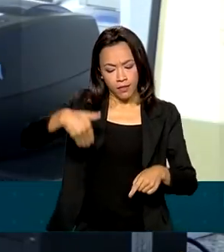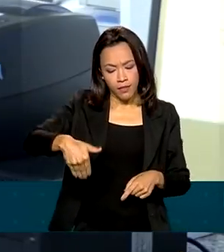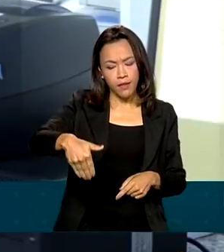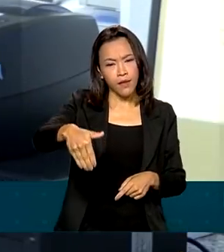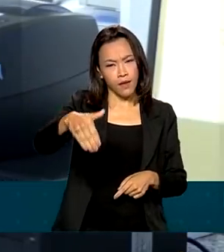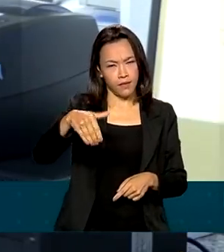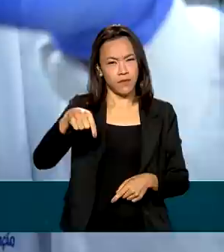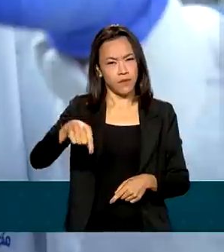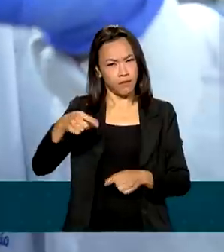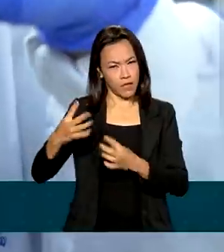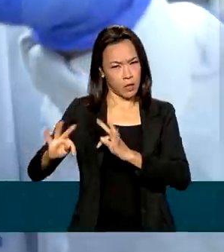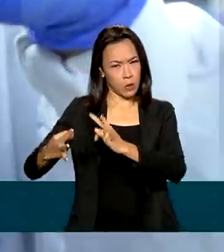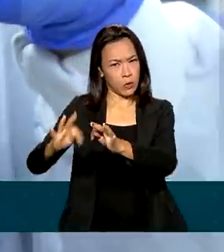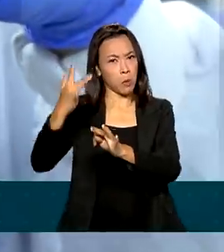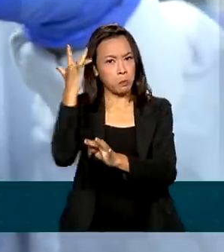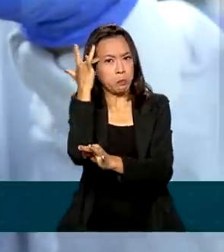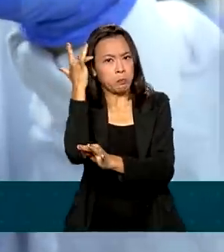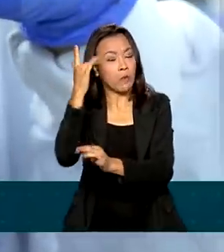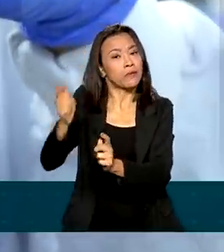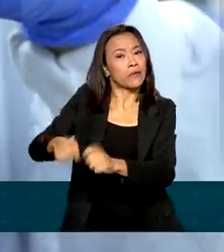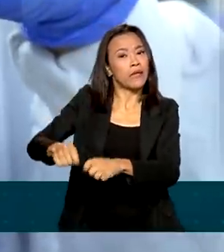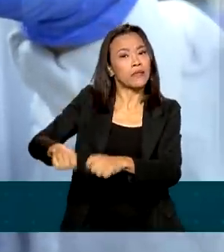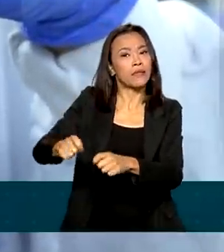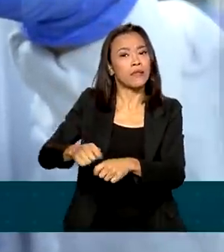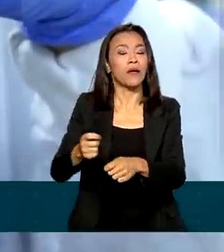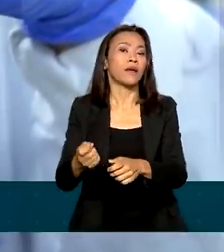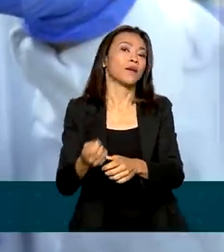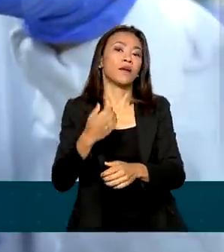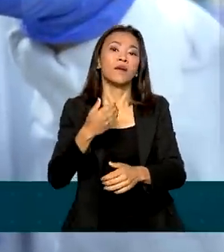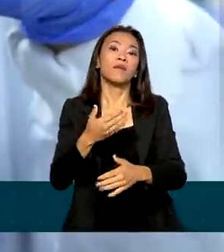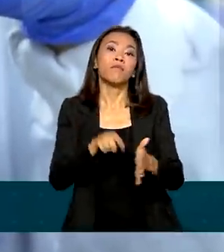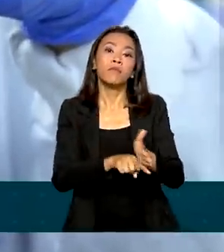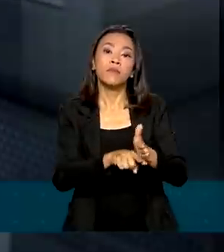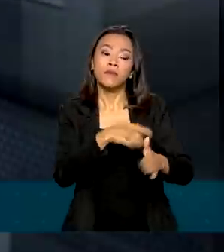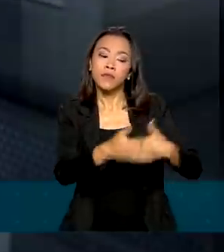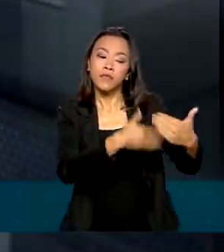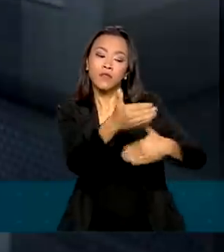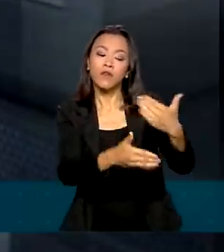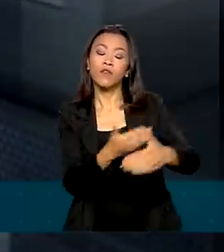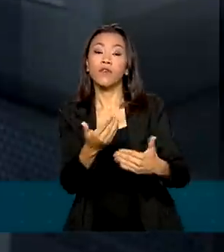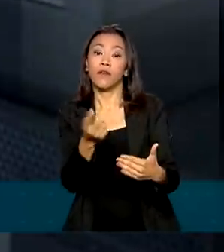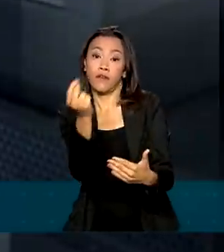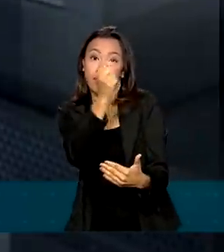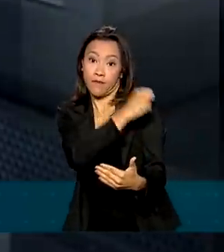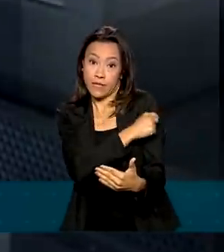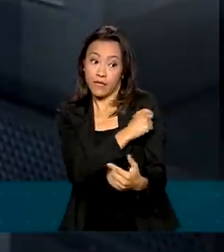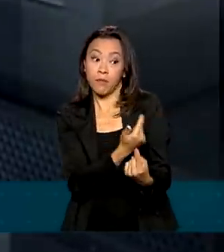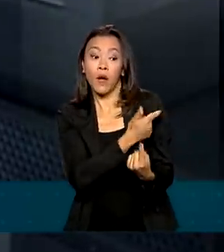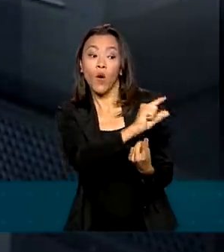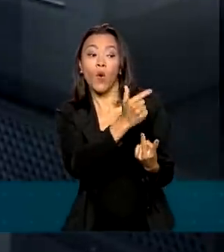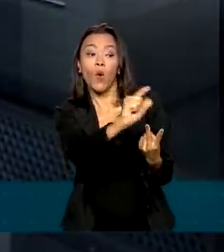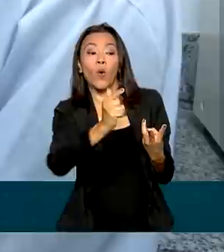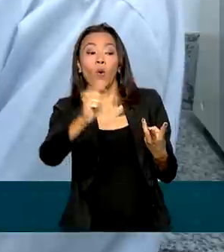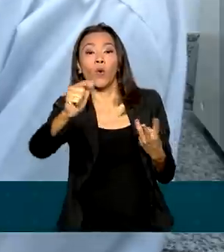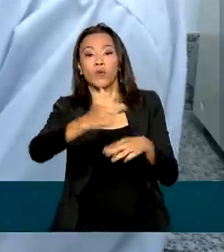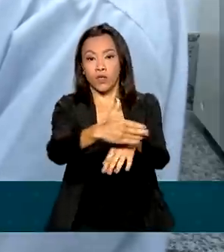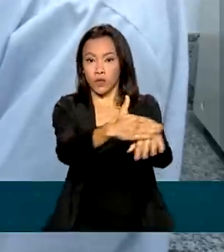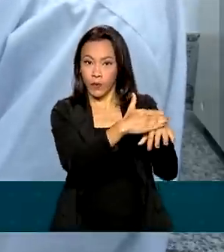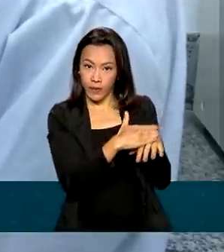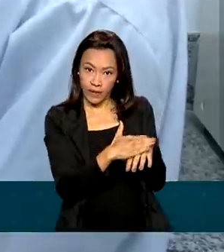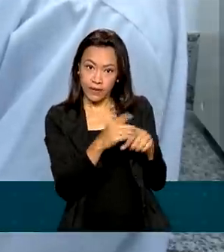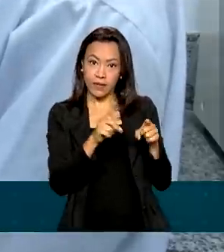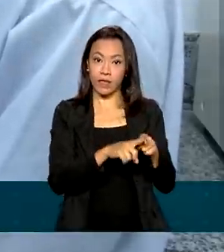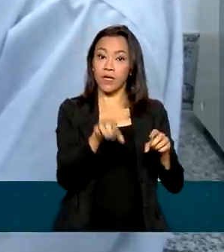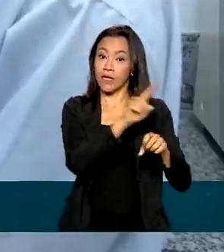tecnologia avançada, será possível desenvolver vacinas para o combate de outras doenças complexas, como